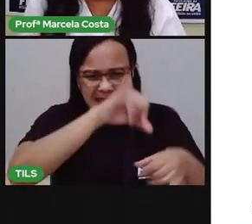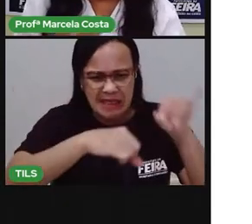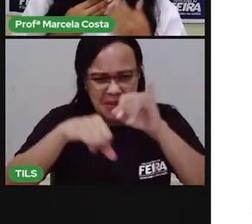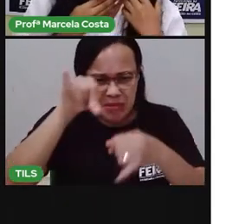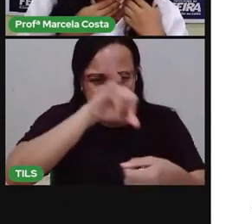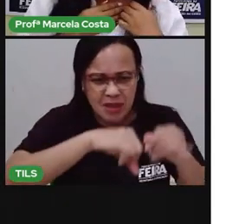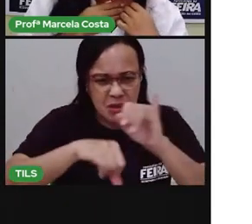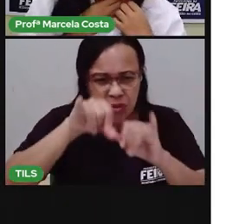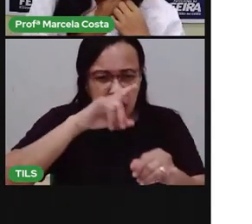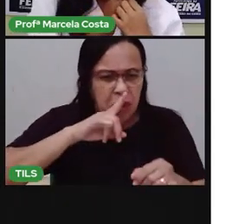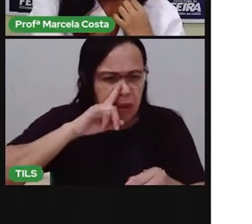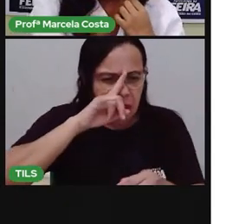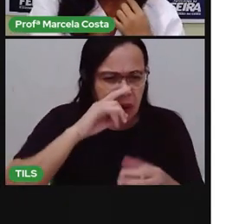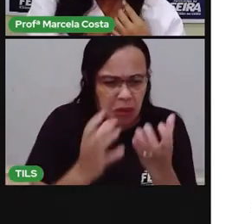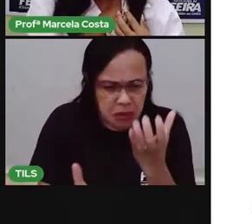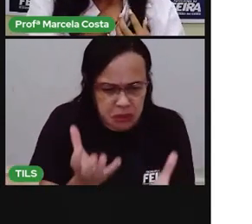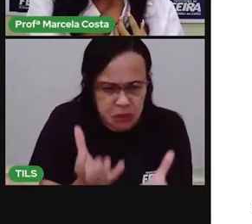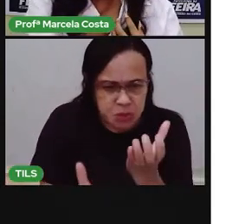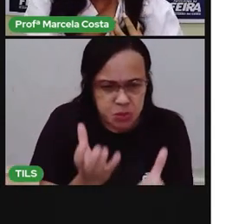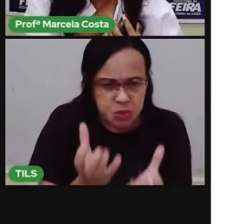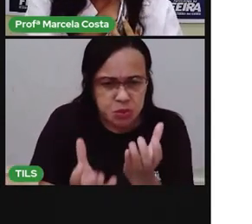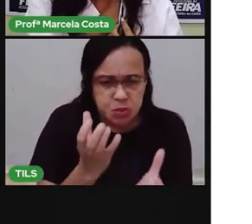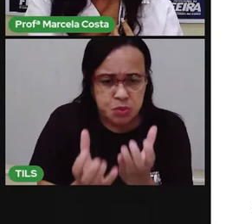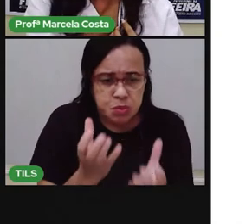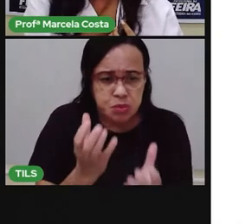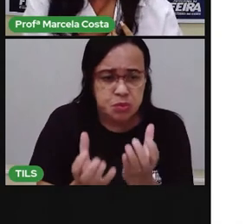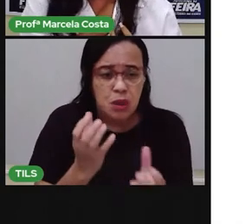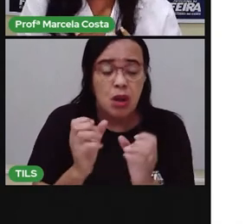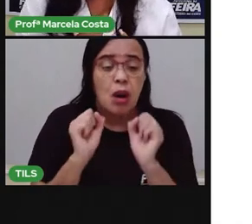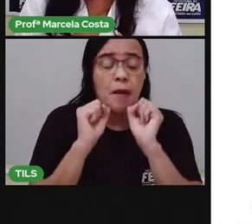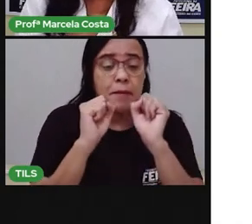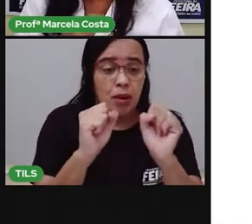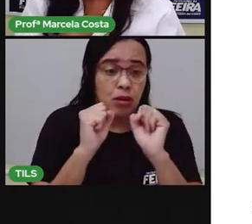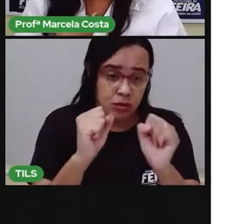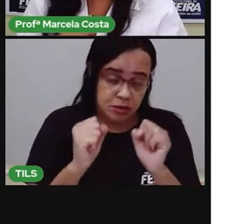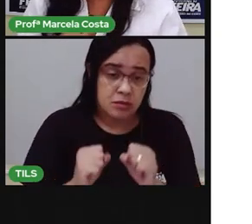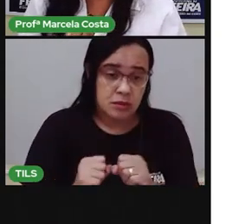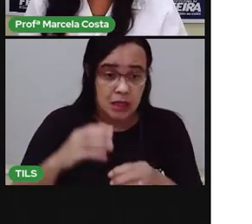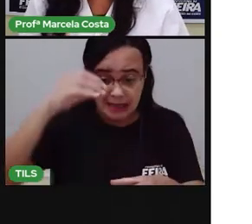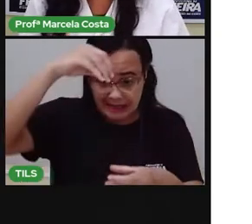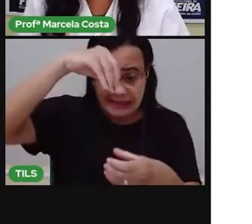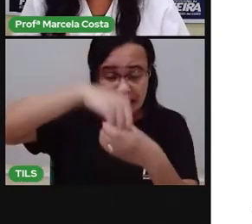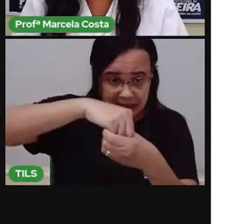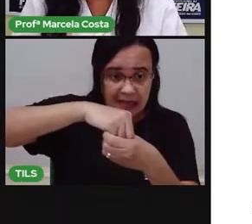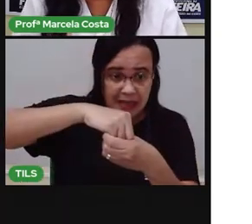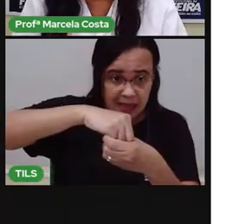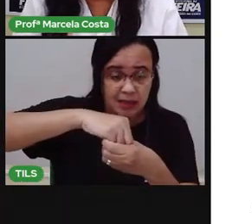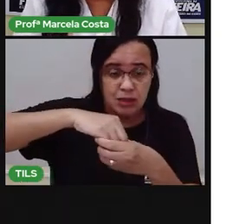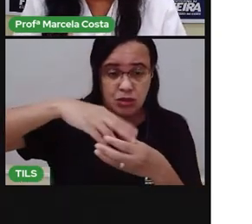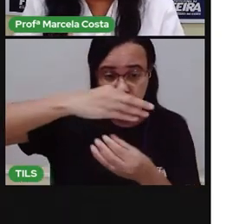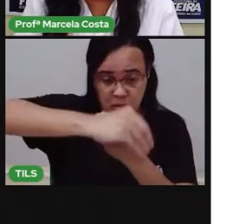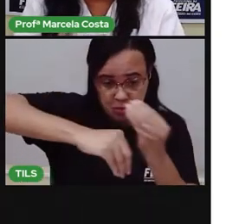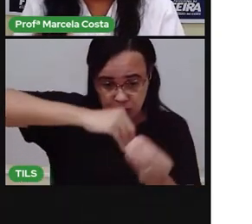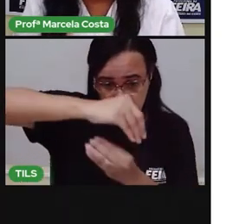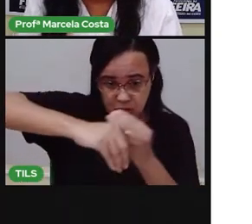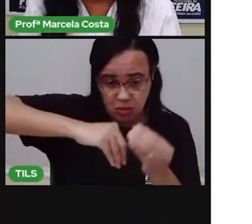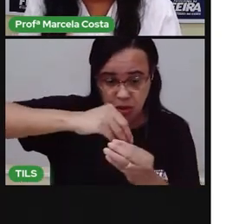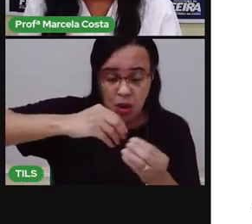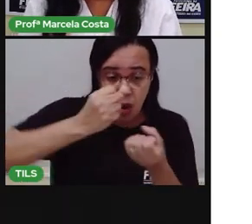químico inflamável? É aquele produto que ele tem uma composição química e ele pode causar uma